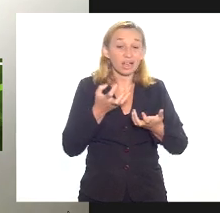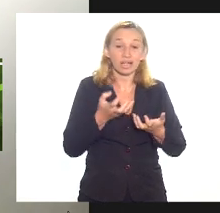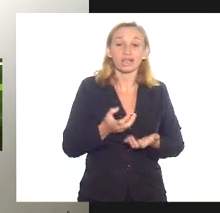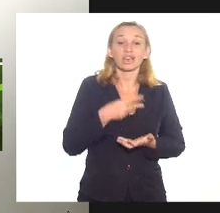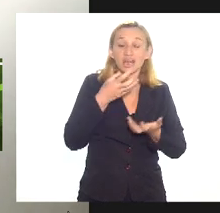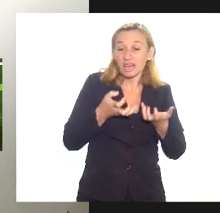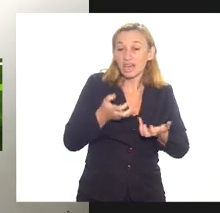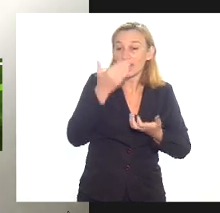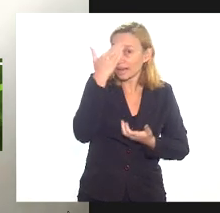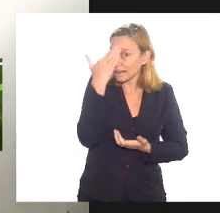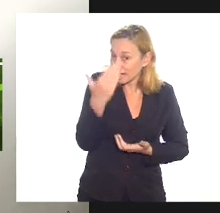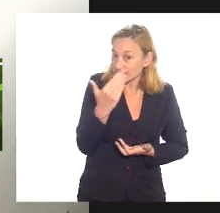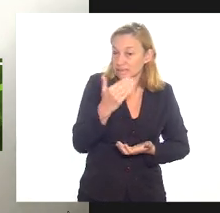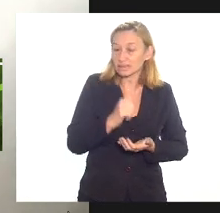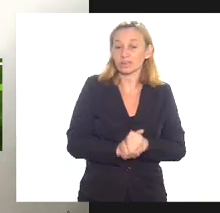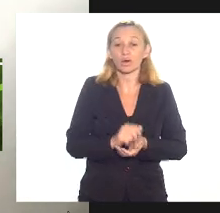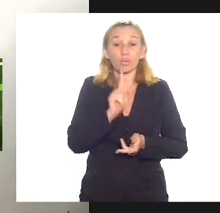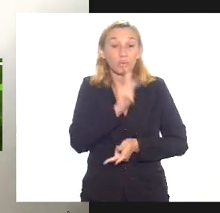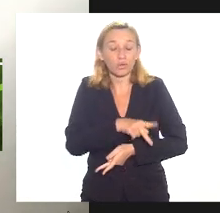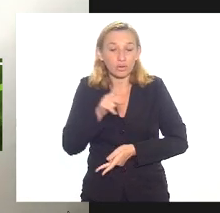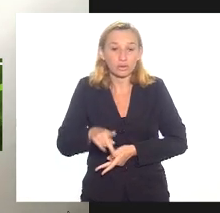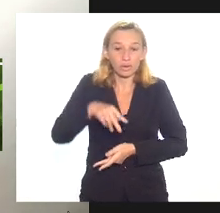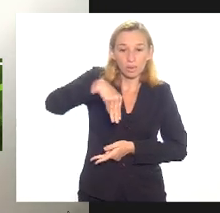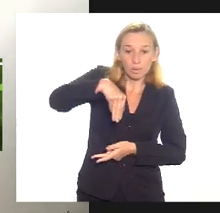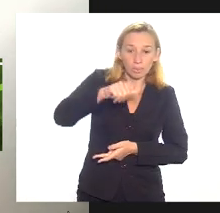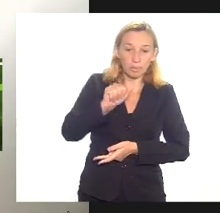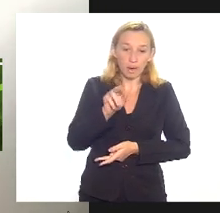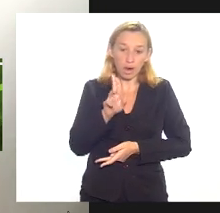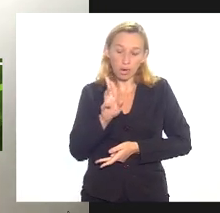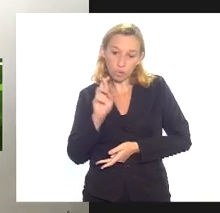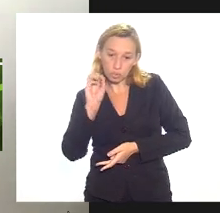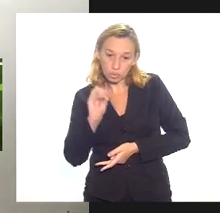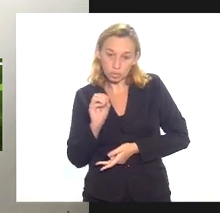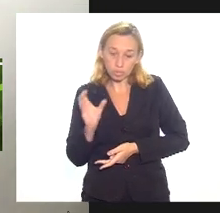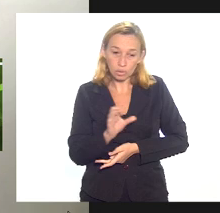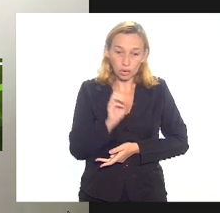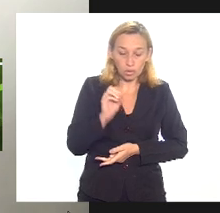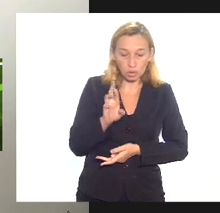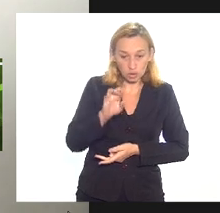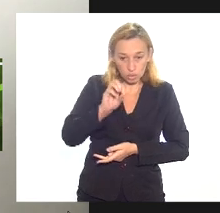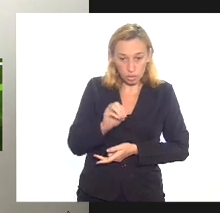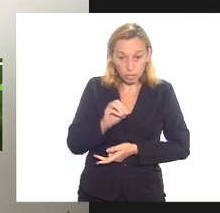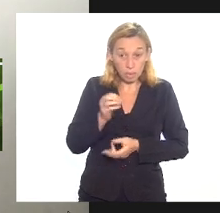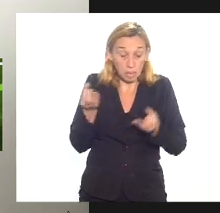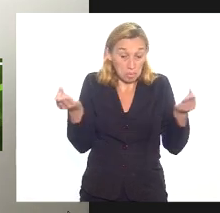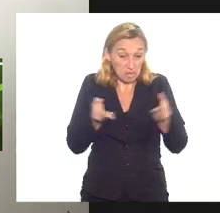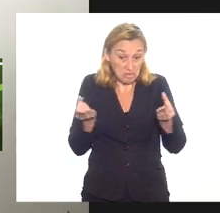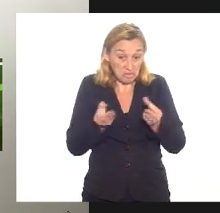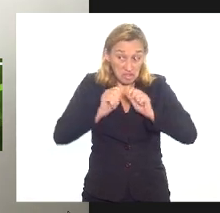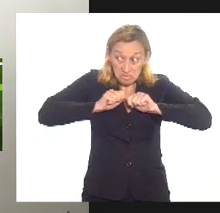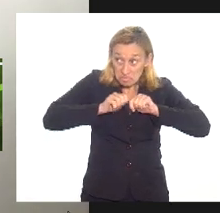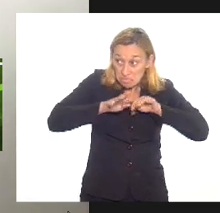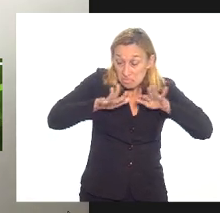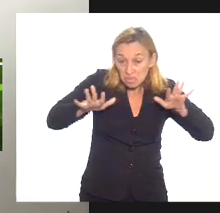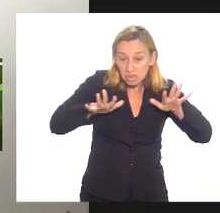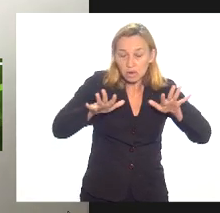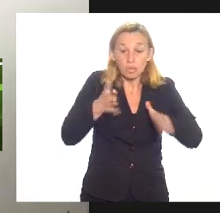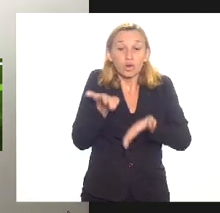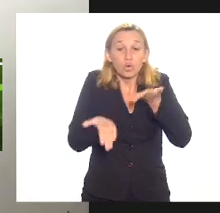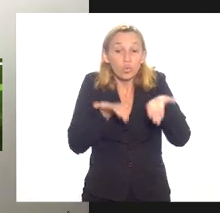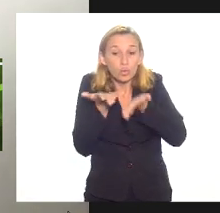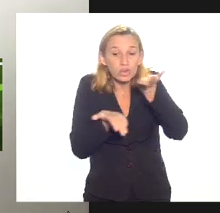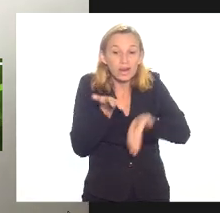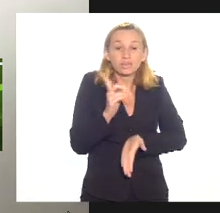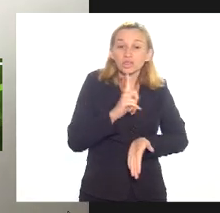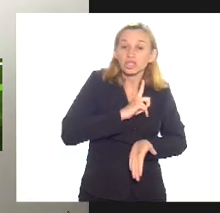antemão agradecer ao professor Mauro Osório pela excelente explanação pelo cuidado que teve não